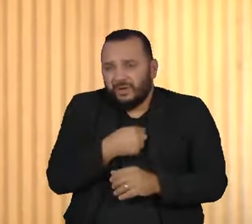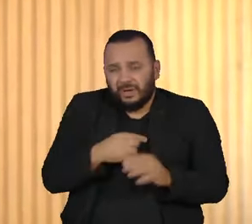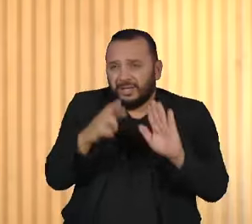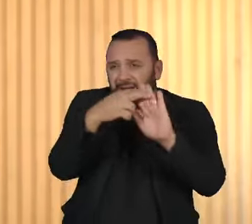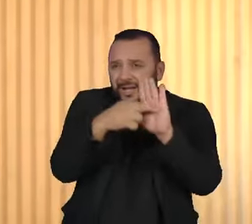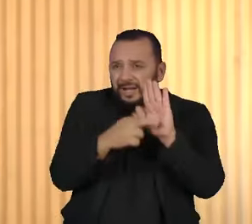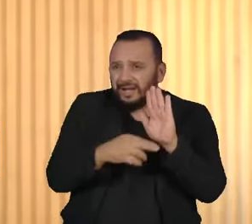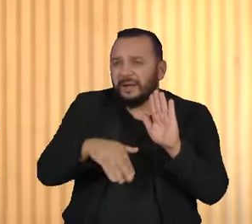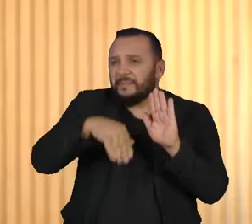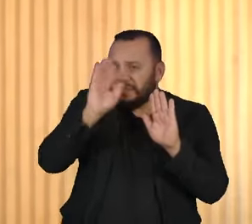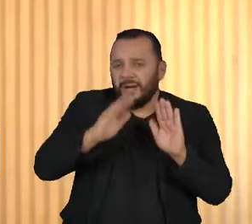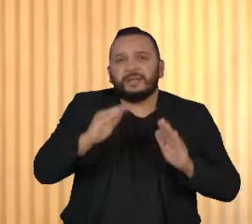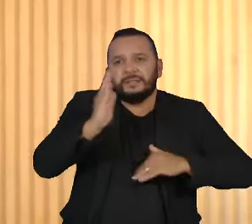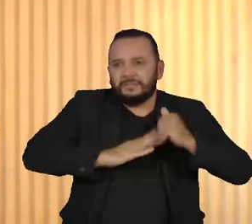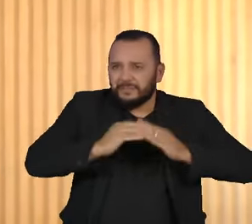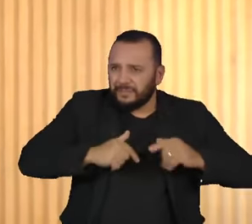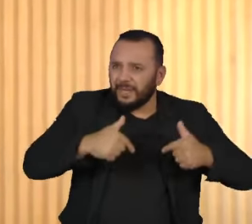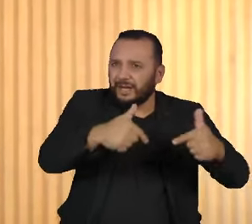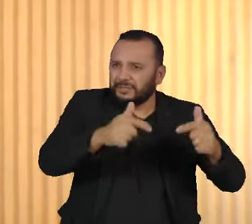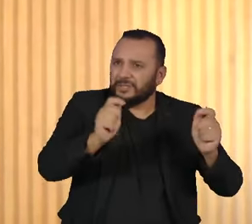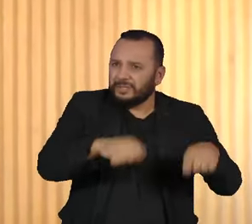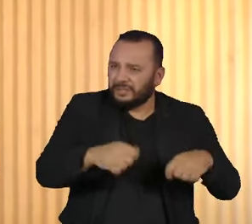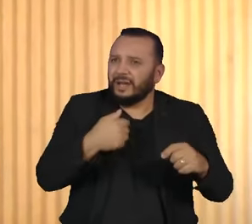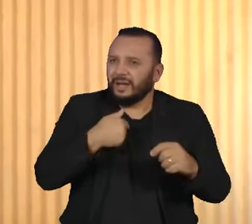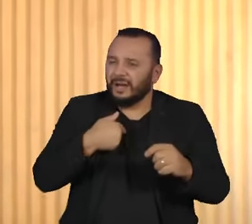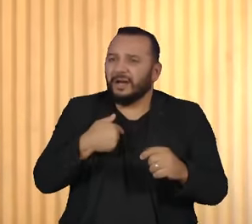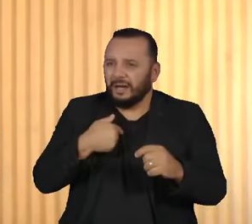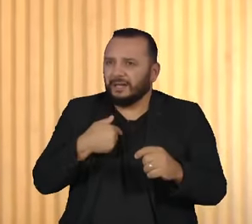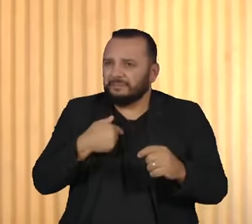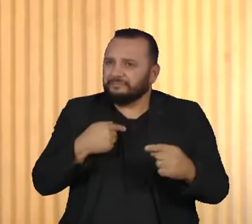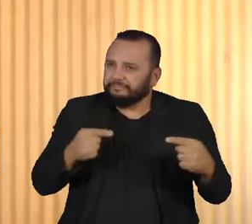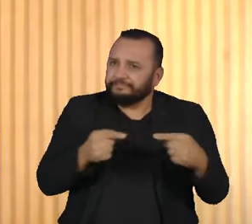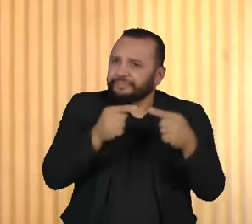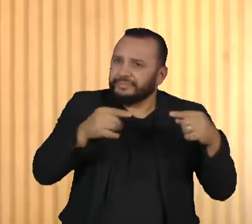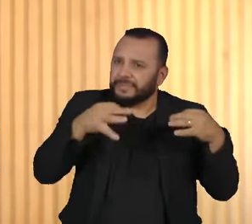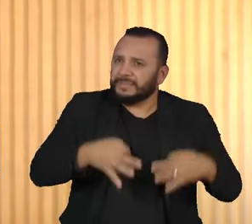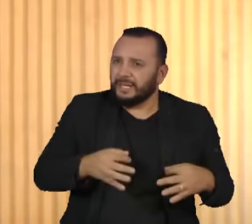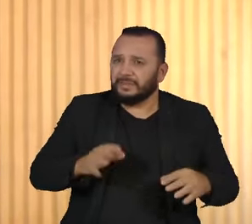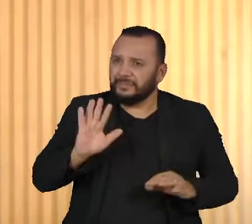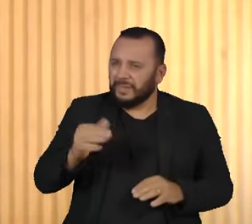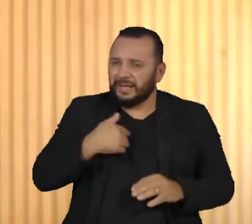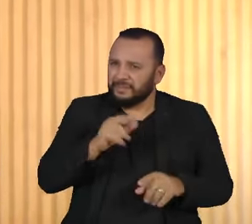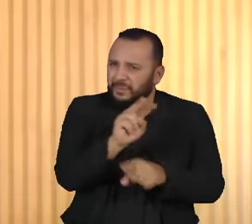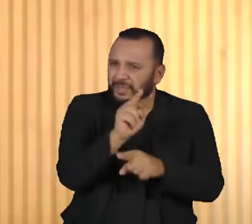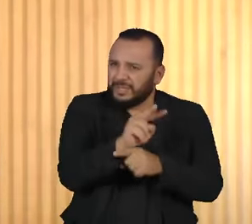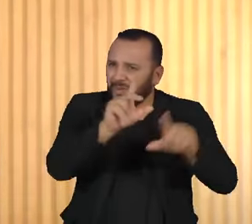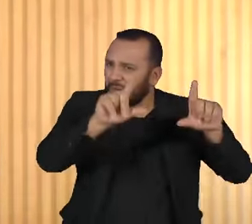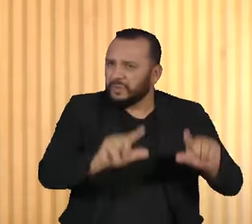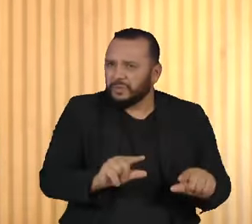mais práticas e capazes de serem atendidas, mas não há redução de proteção, insisto nisso.